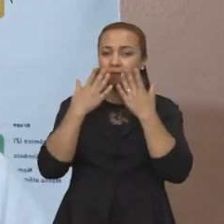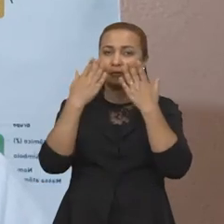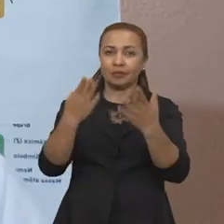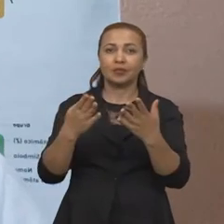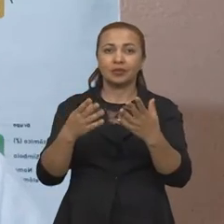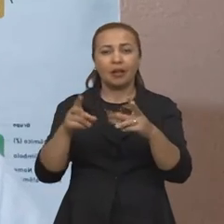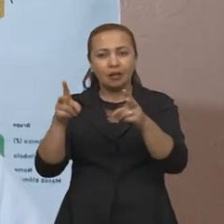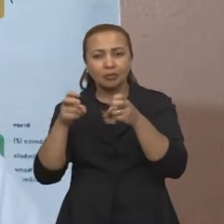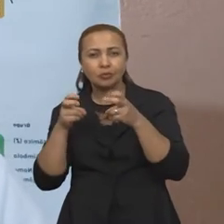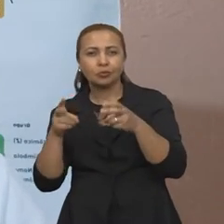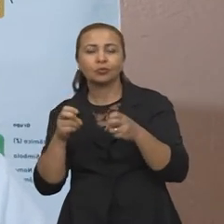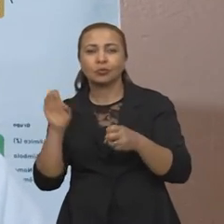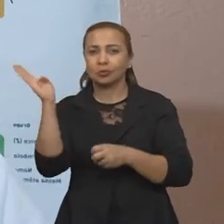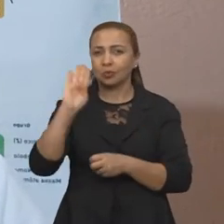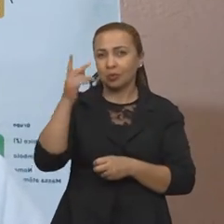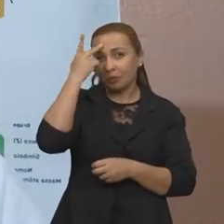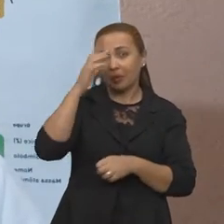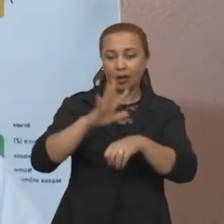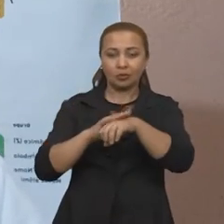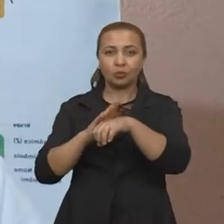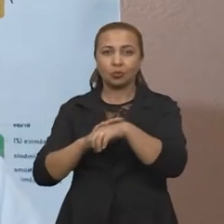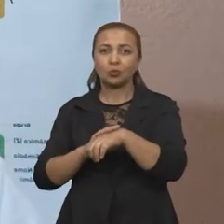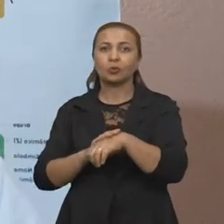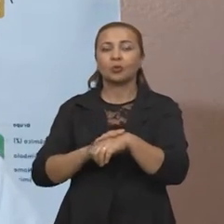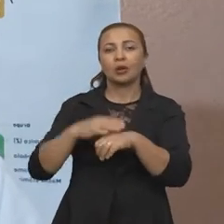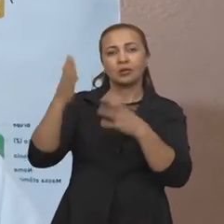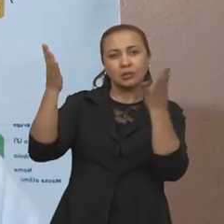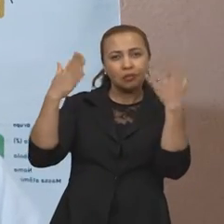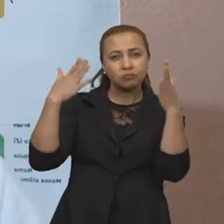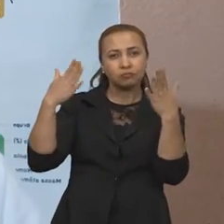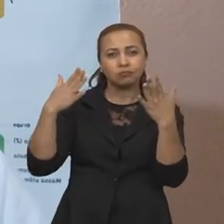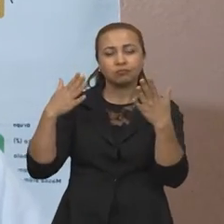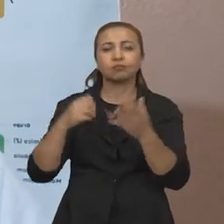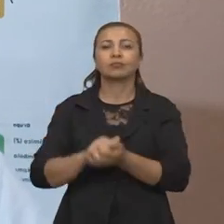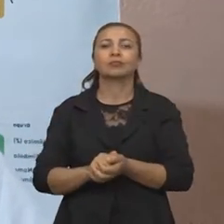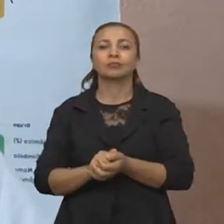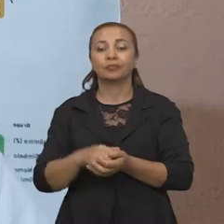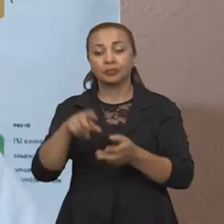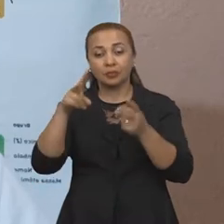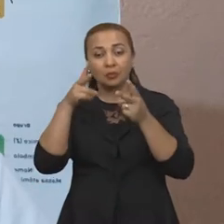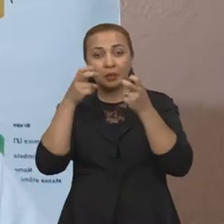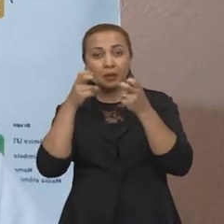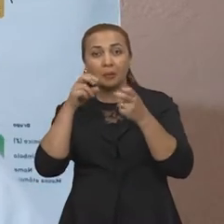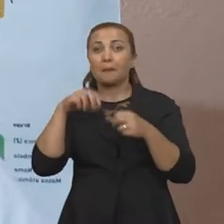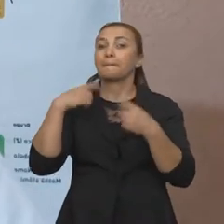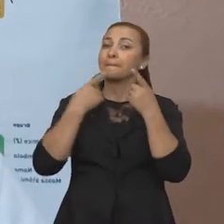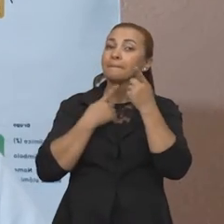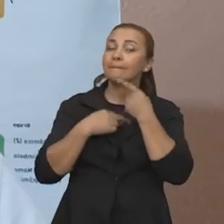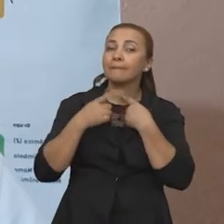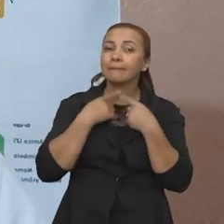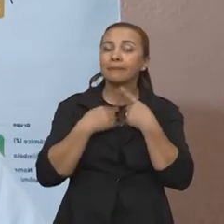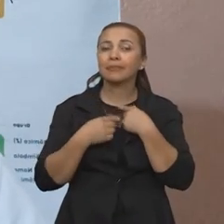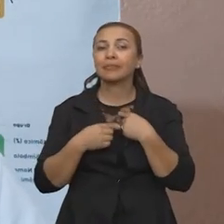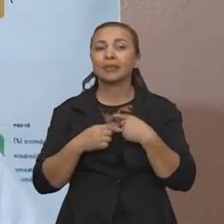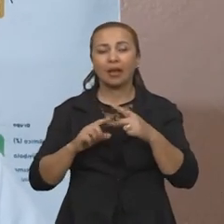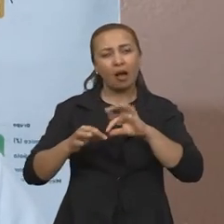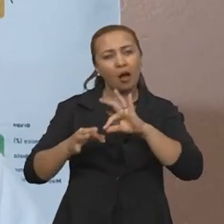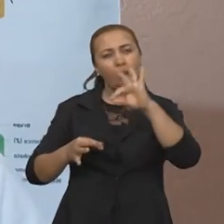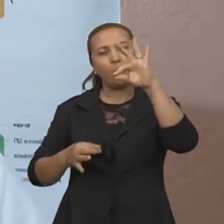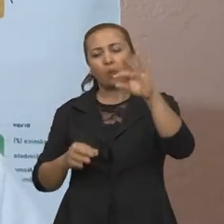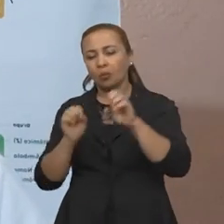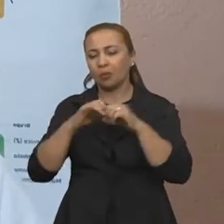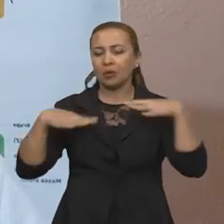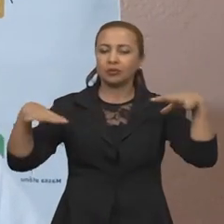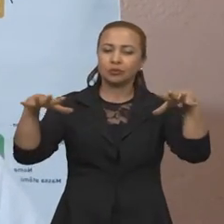receptores biológicos para doenças tropicais negligenciadas, vimos a necessidade e a oportunidade, ao longo da